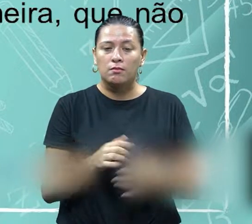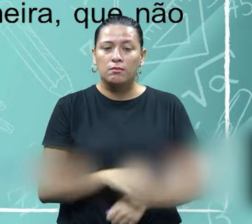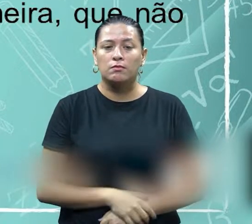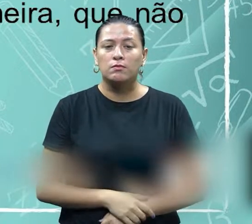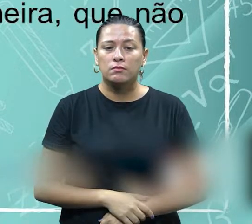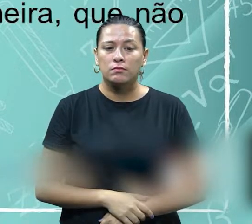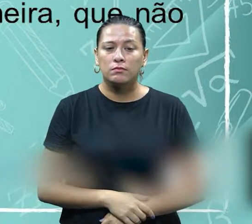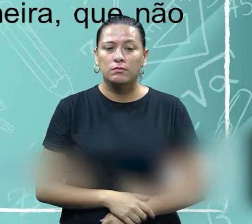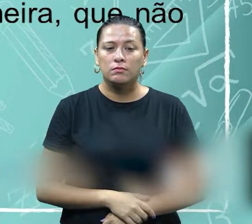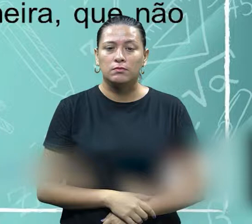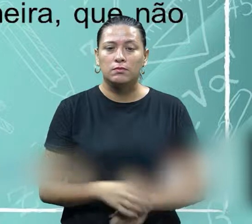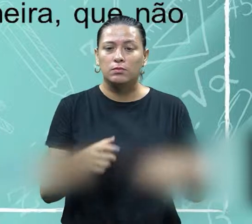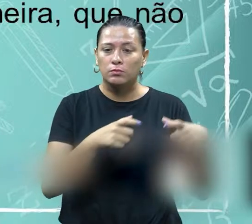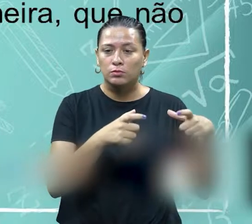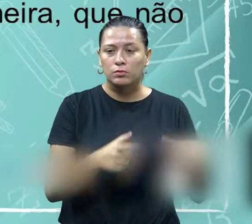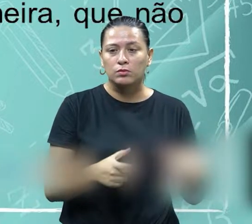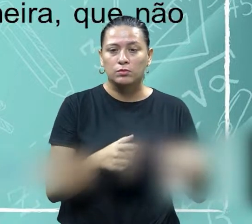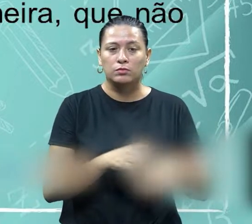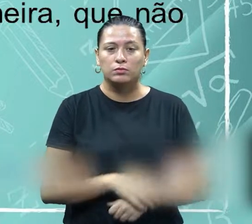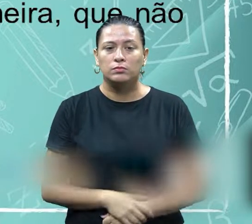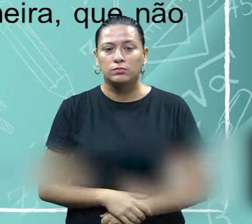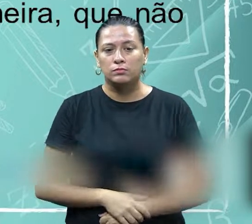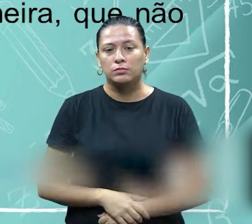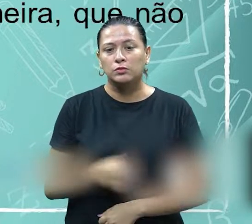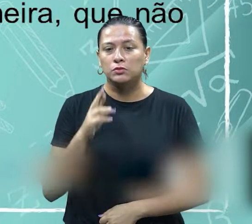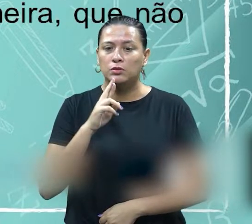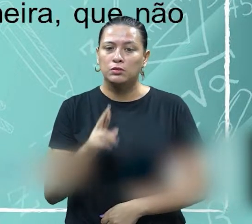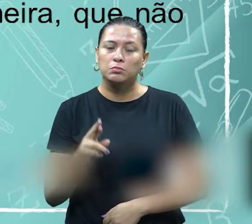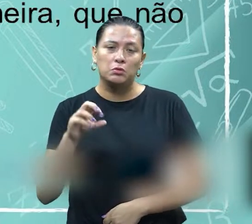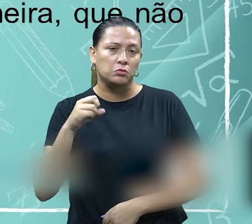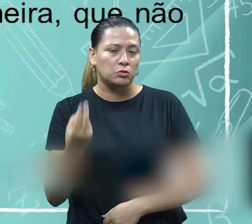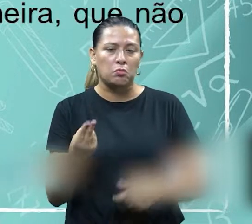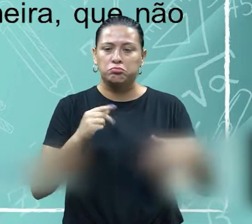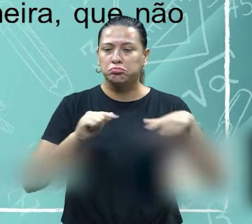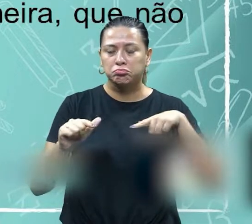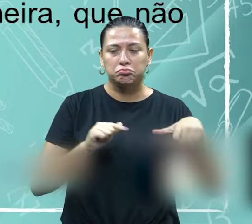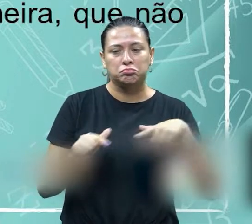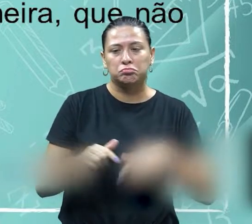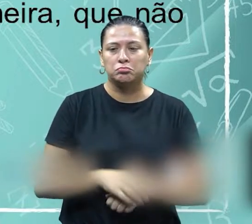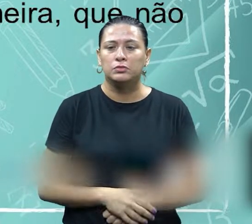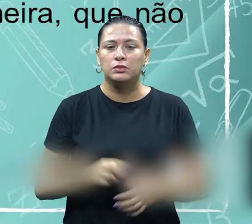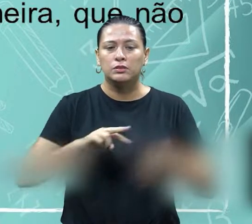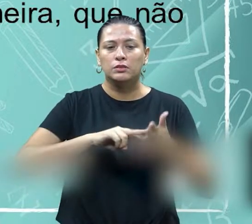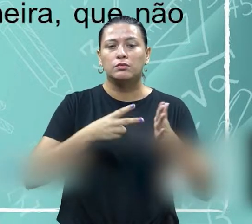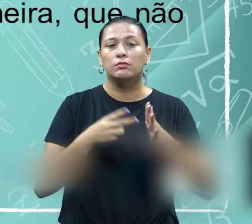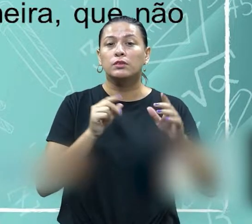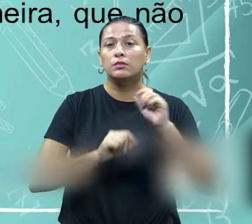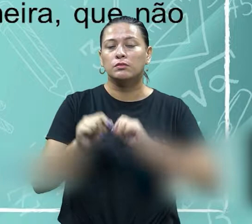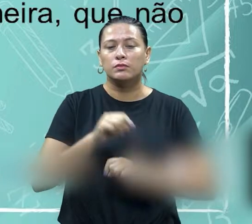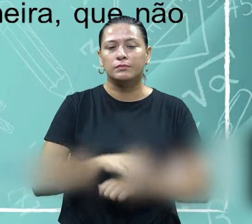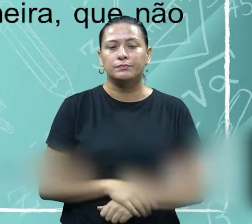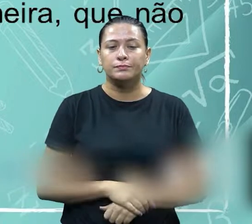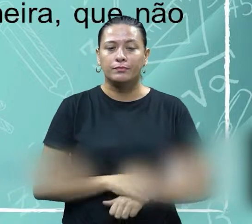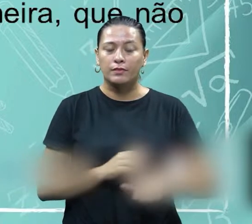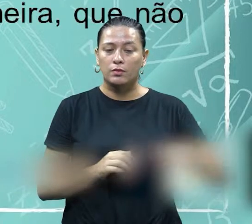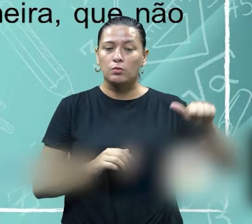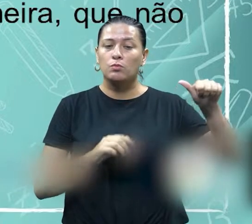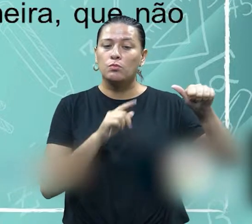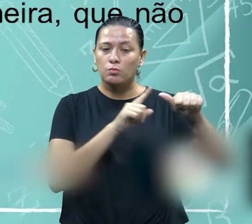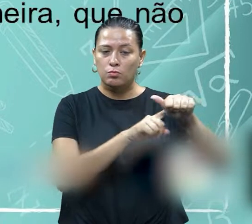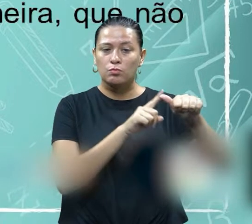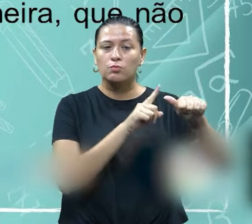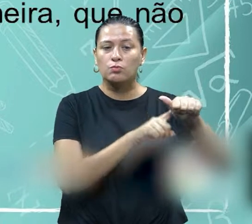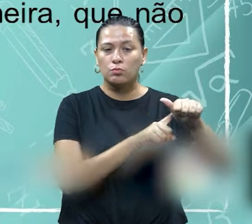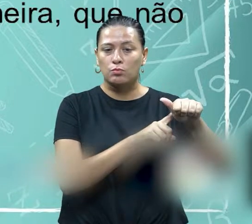organizacional quer seja ele de cunho decisório ou mesmo operacional isso significa que A faz com que